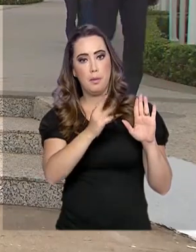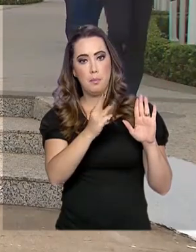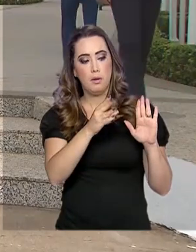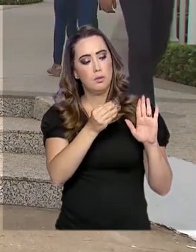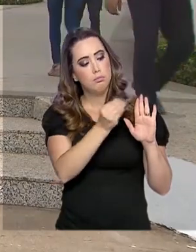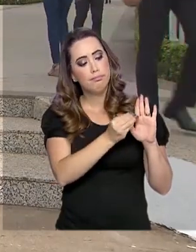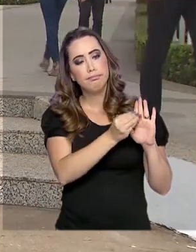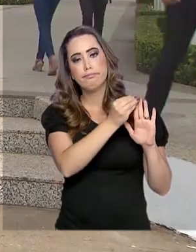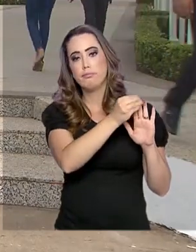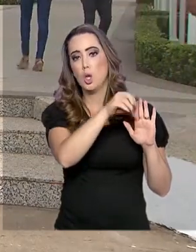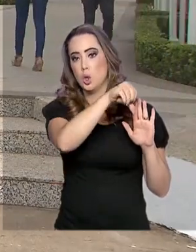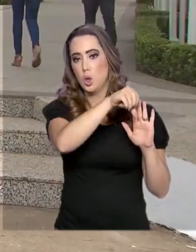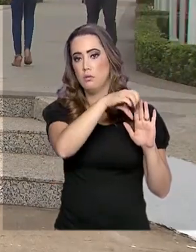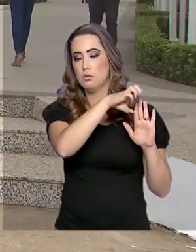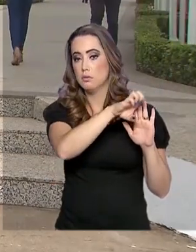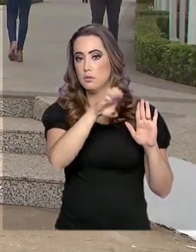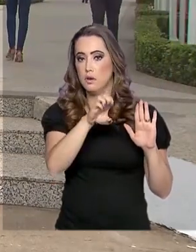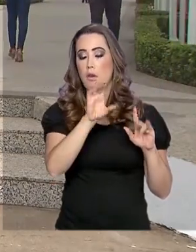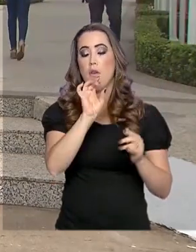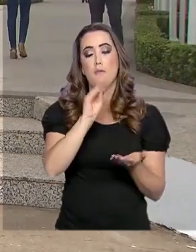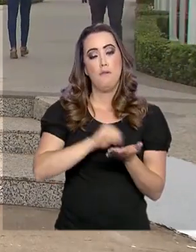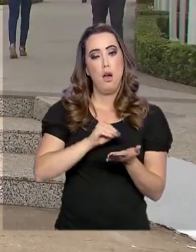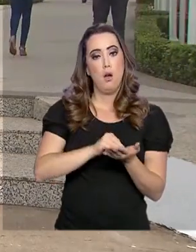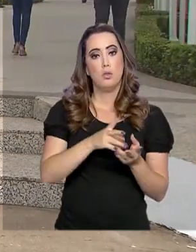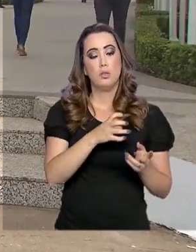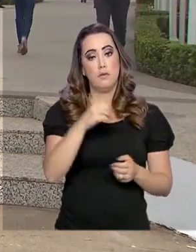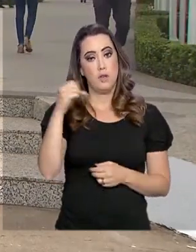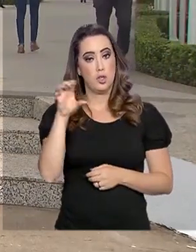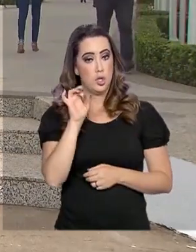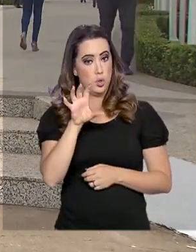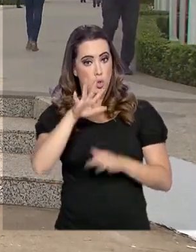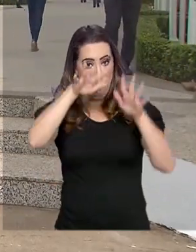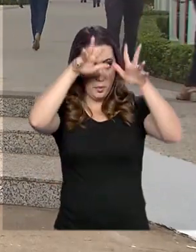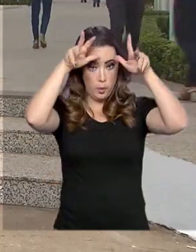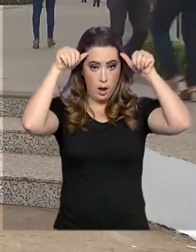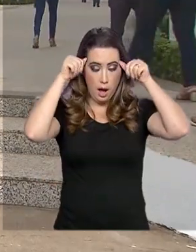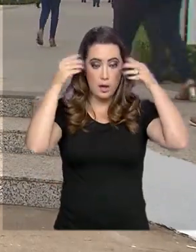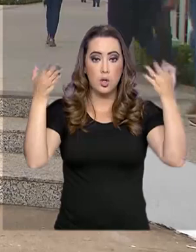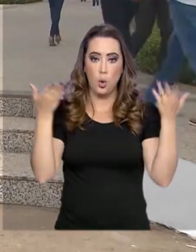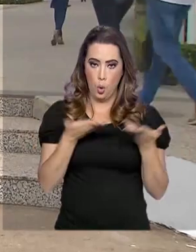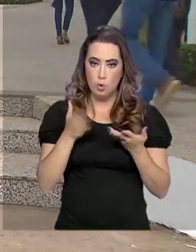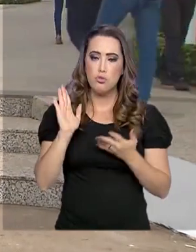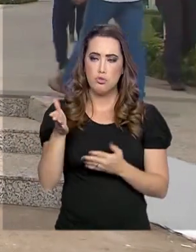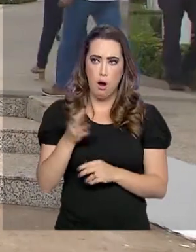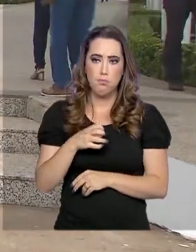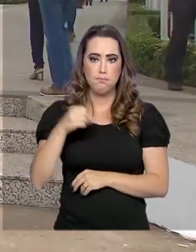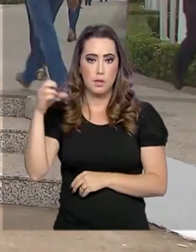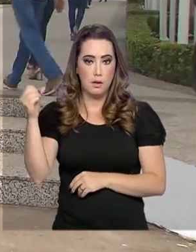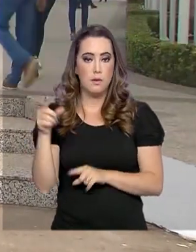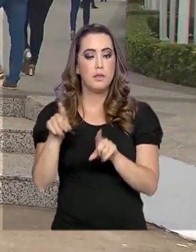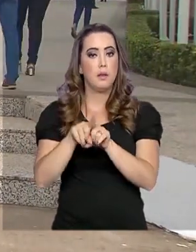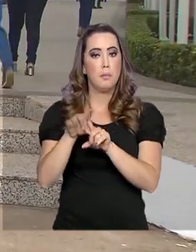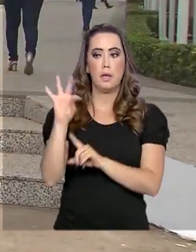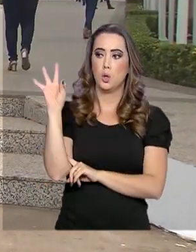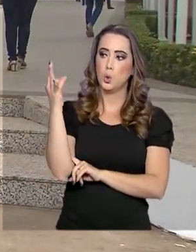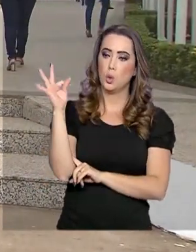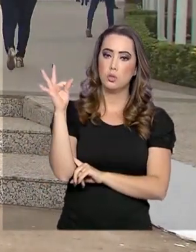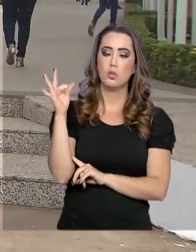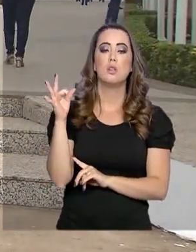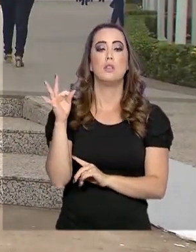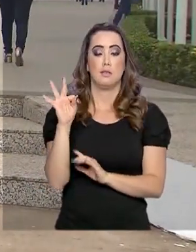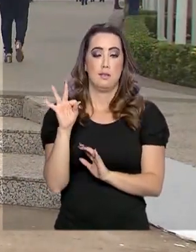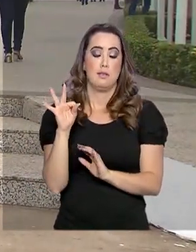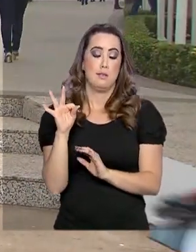Para Mourão, falta apenas visitar o Acre, para onde ele segue ainda hoje, e Tocantins, que fica por último.